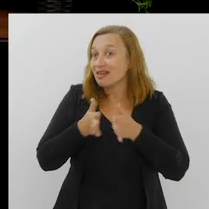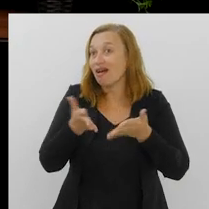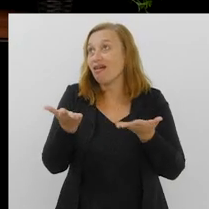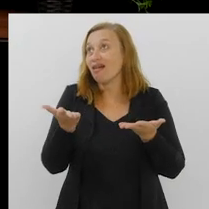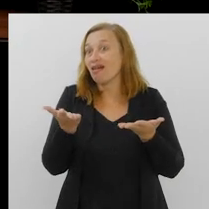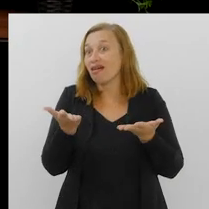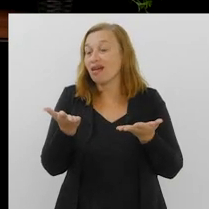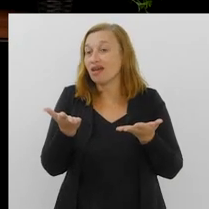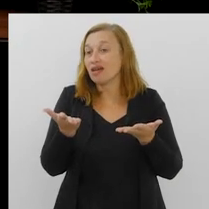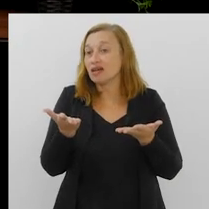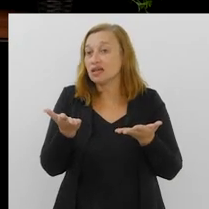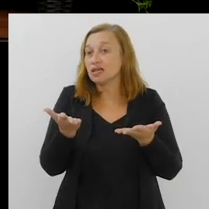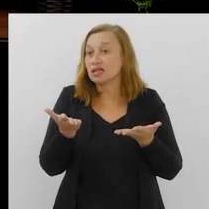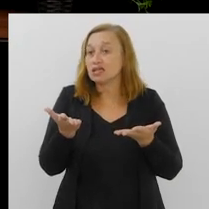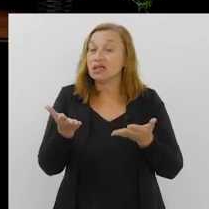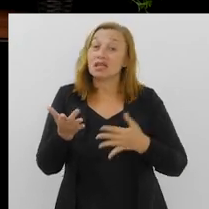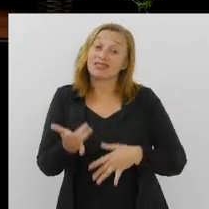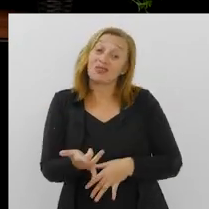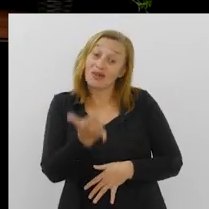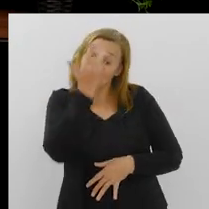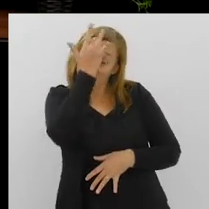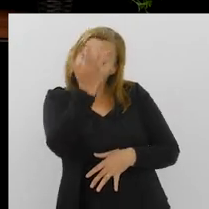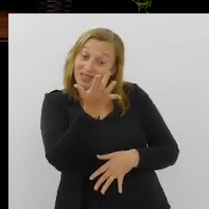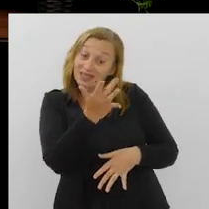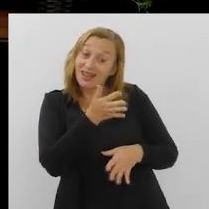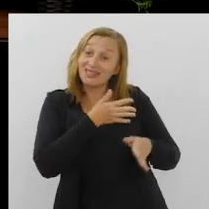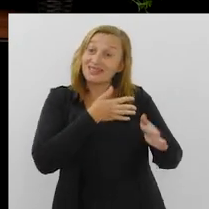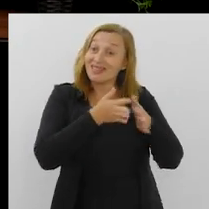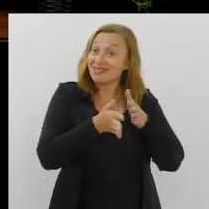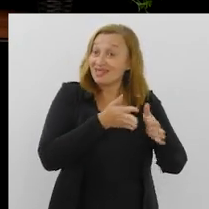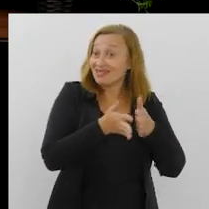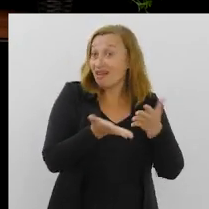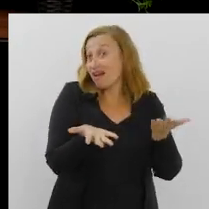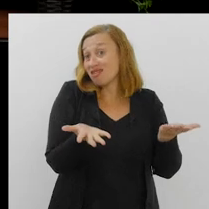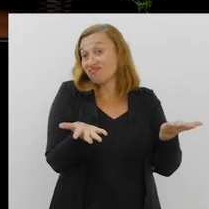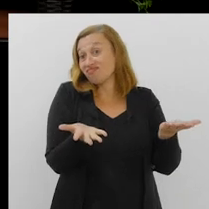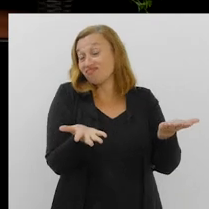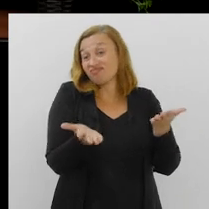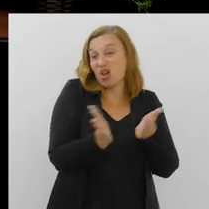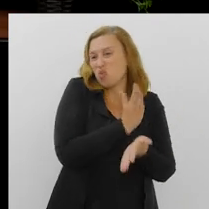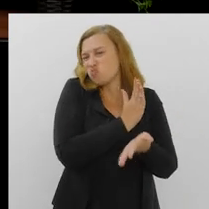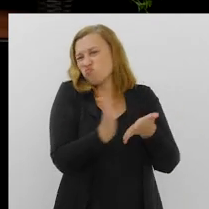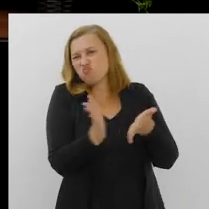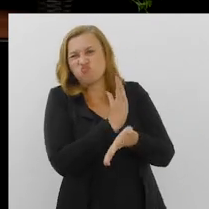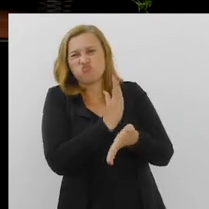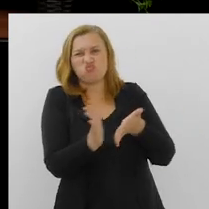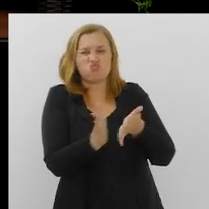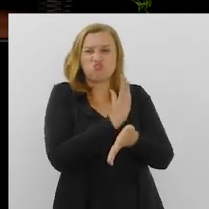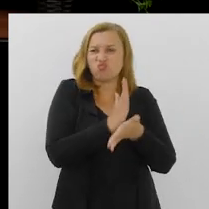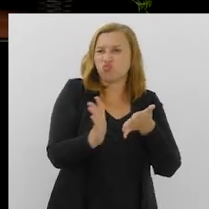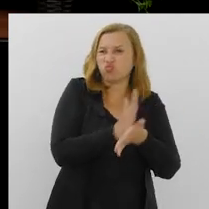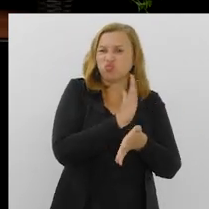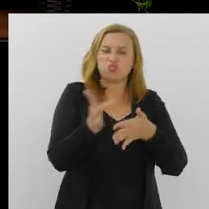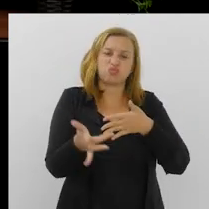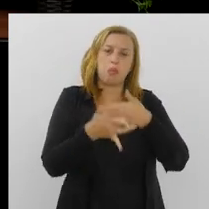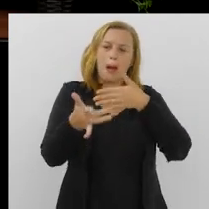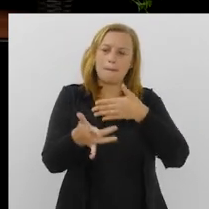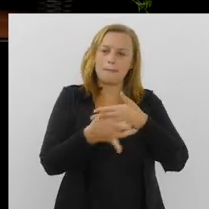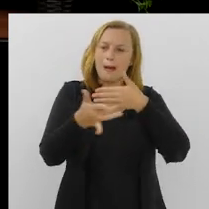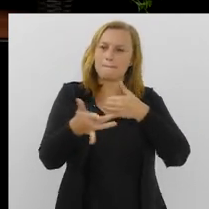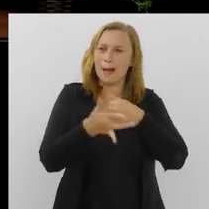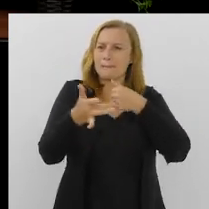na verdade, ele tem uma facilidade em acessar ali, com alguns cliques,